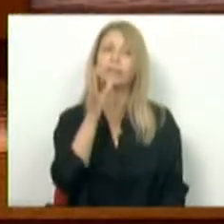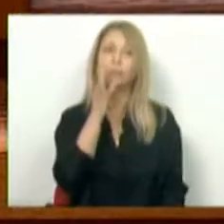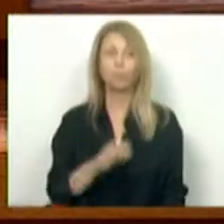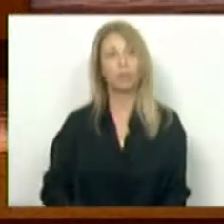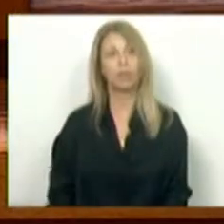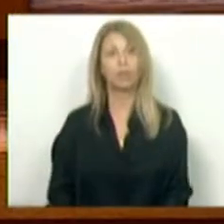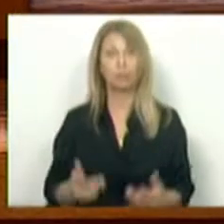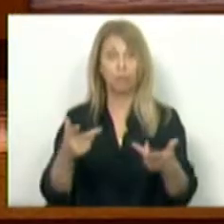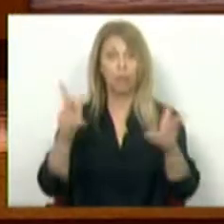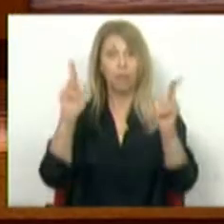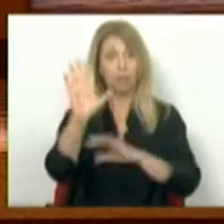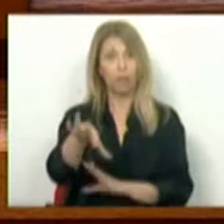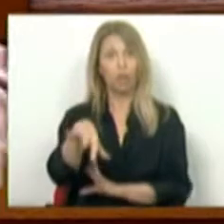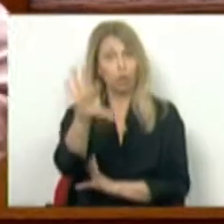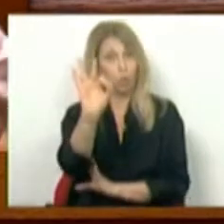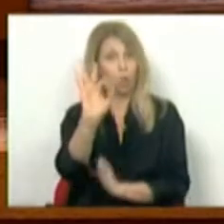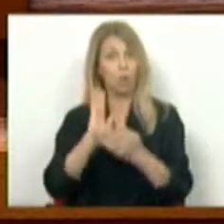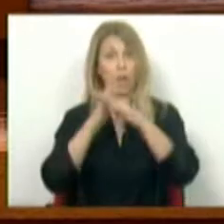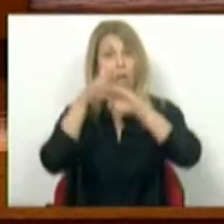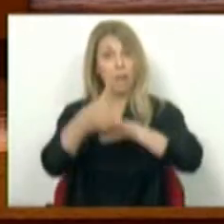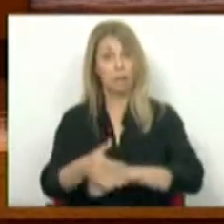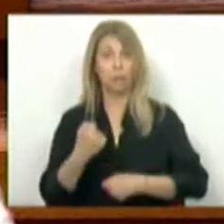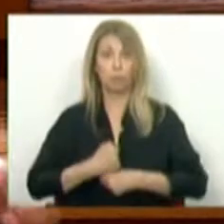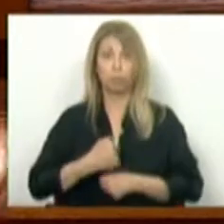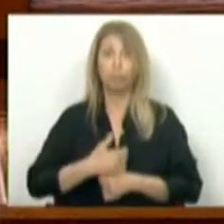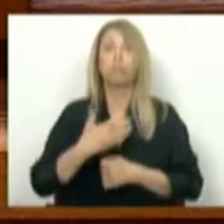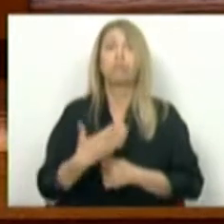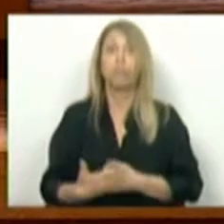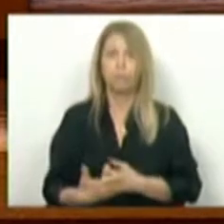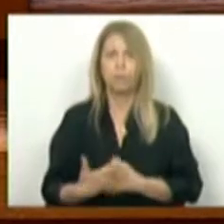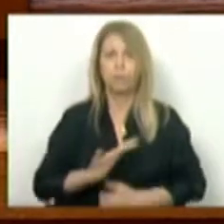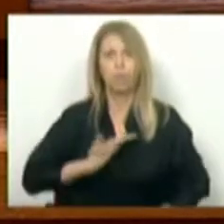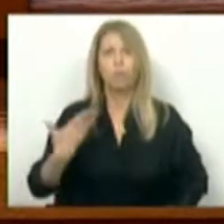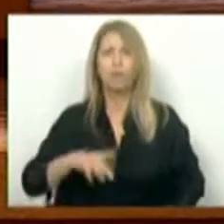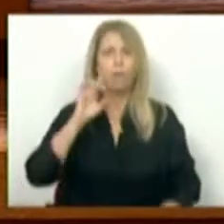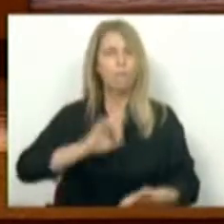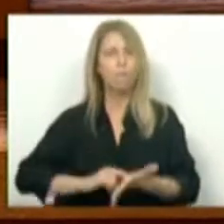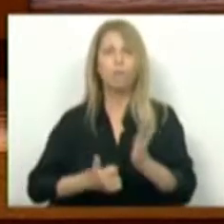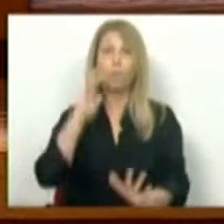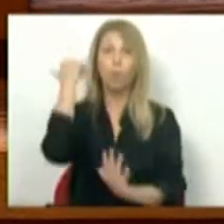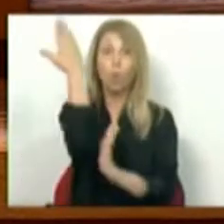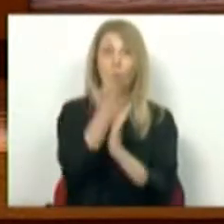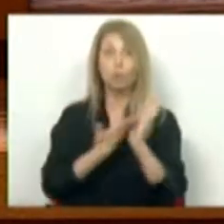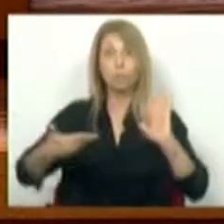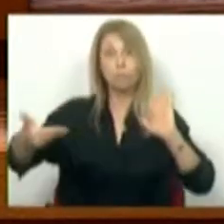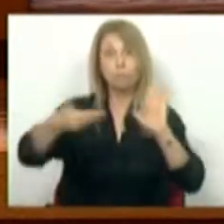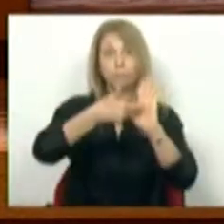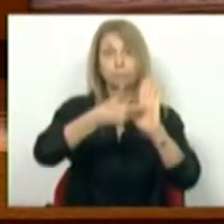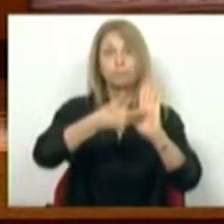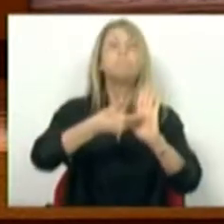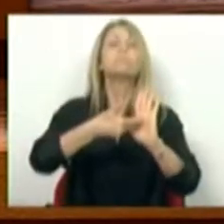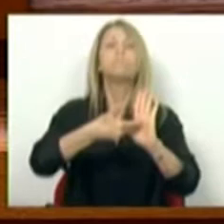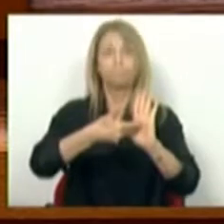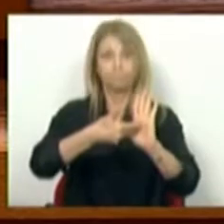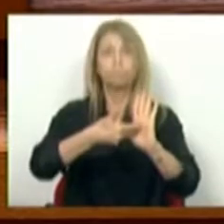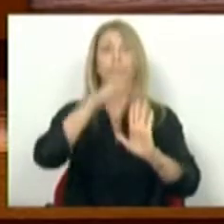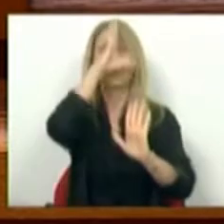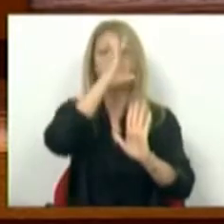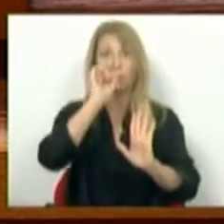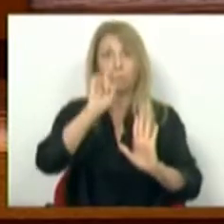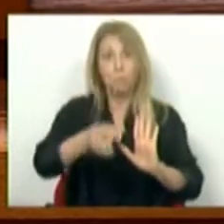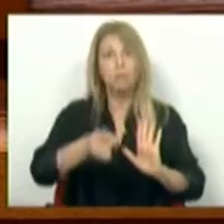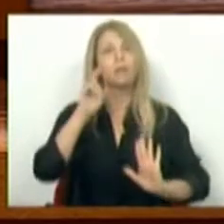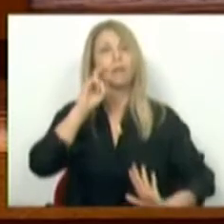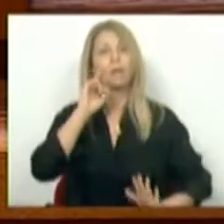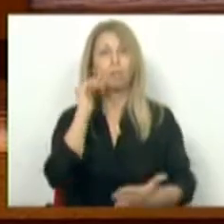A liberdade de escolha e acesso à profissão é um direito fundamental constitucionalmente consagrado e o Estado tem a obrigação de